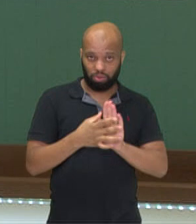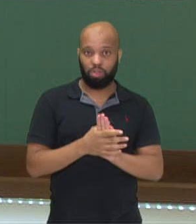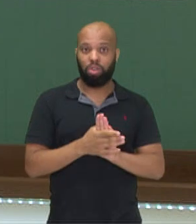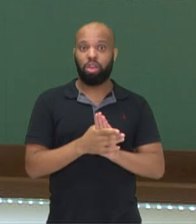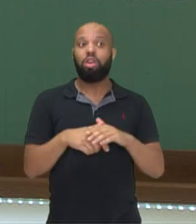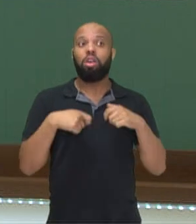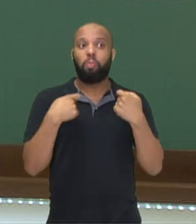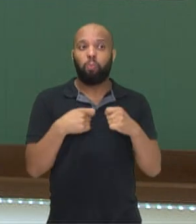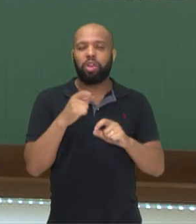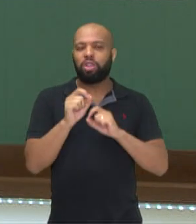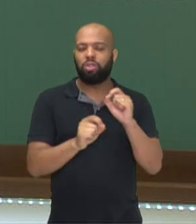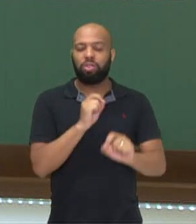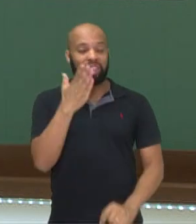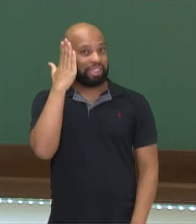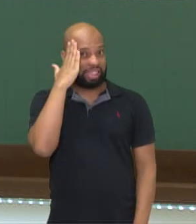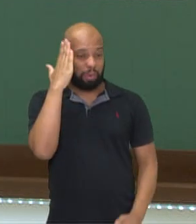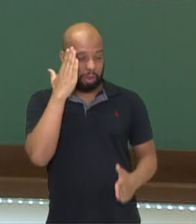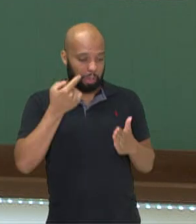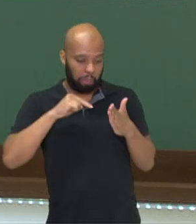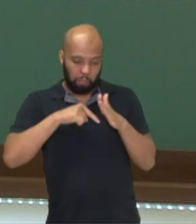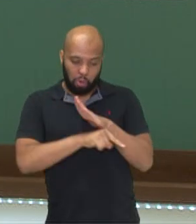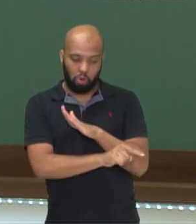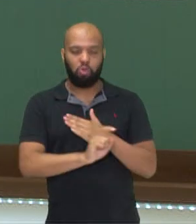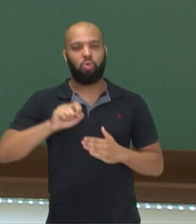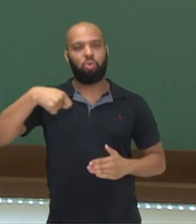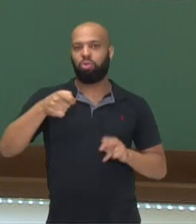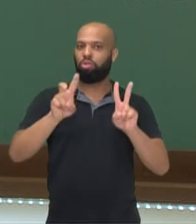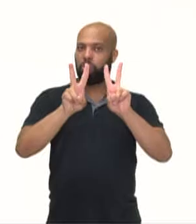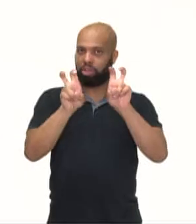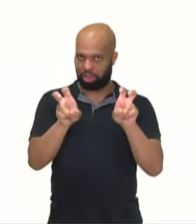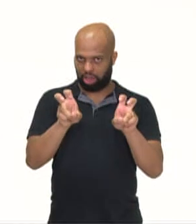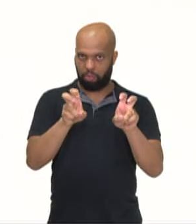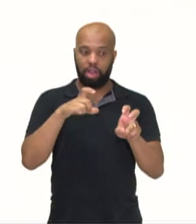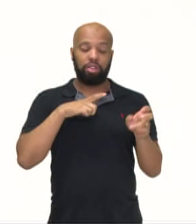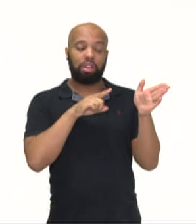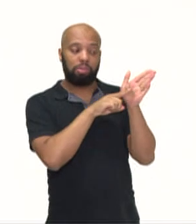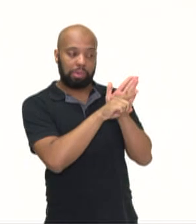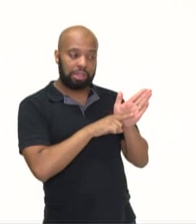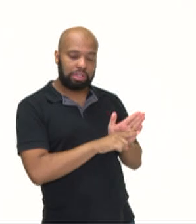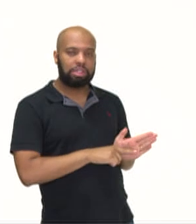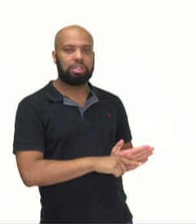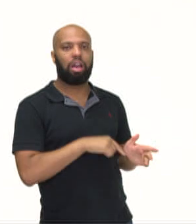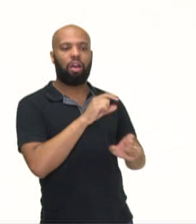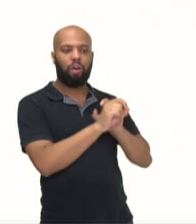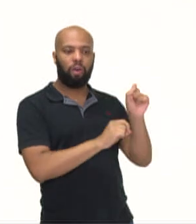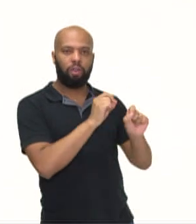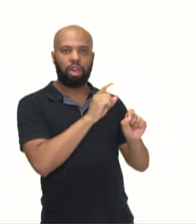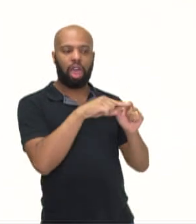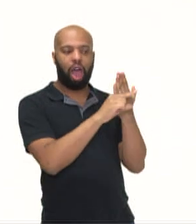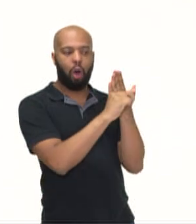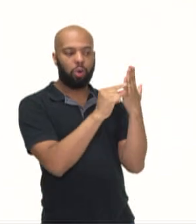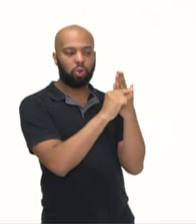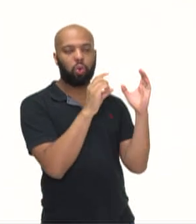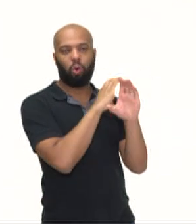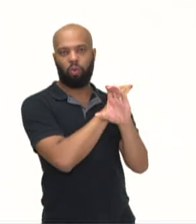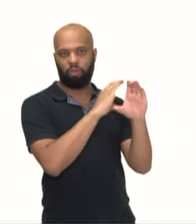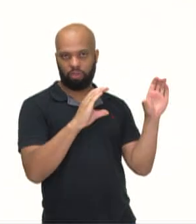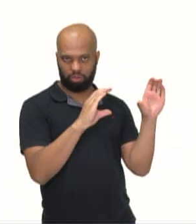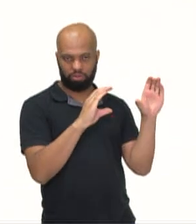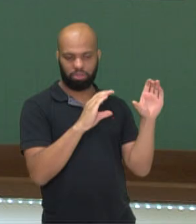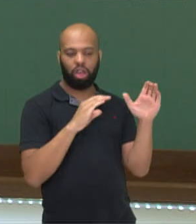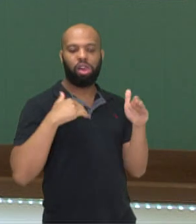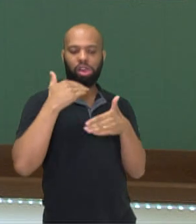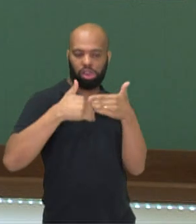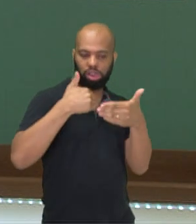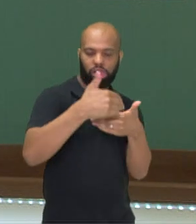sustento pela citação de fonte confiável, os argumentos que a gente vai utilizar, principalmente no